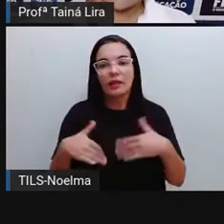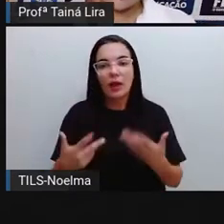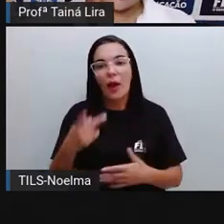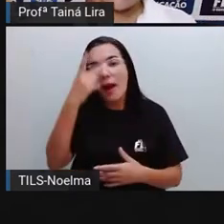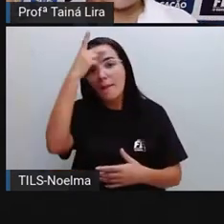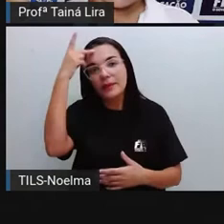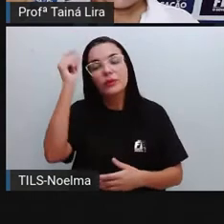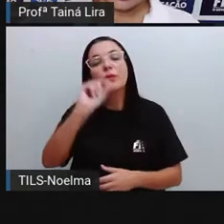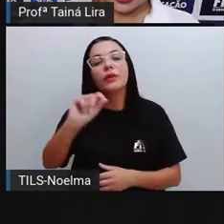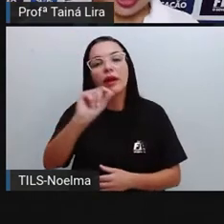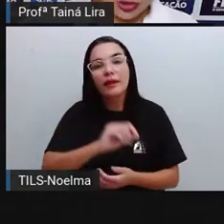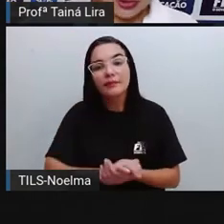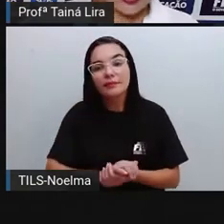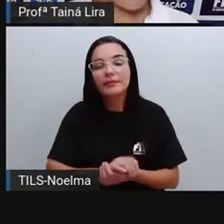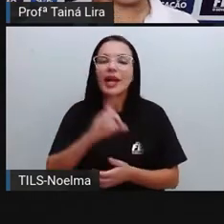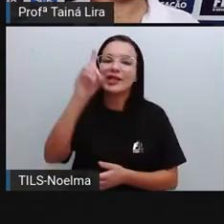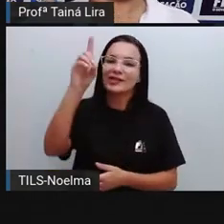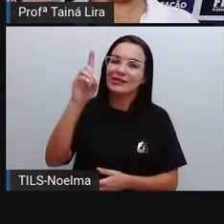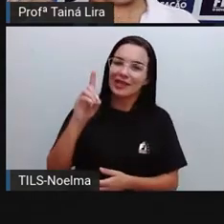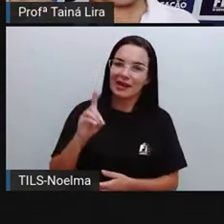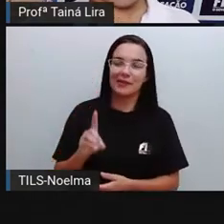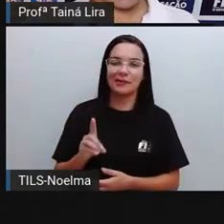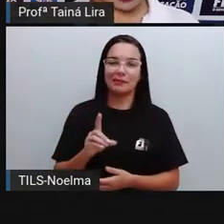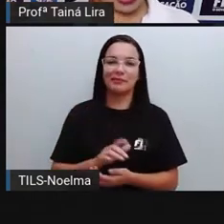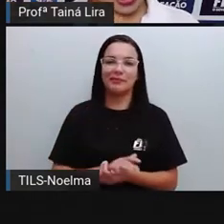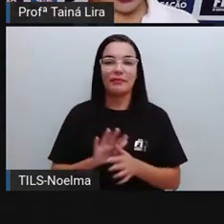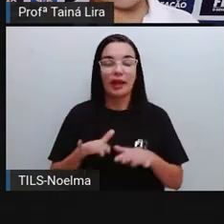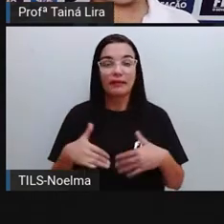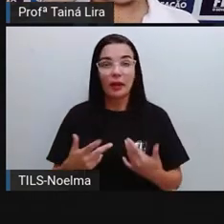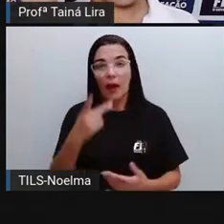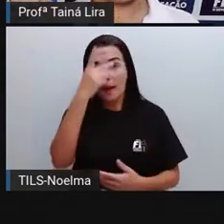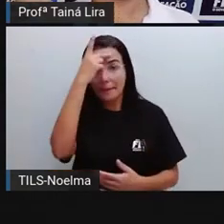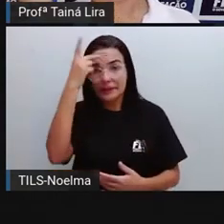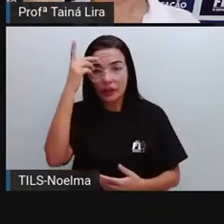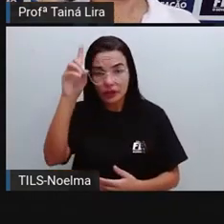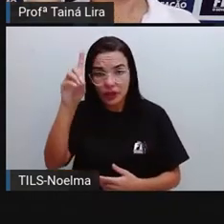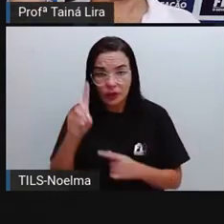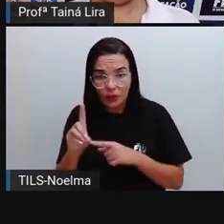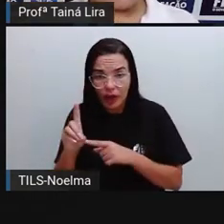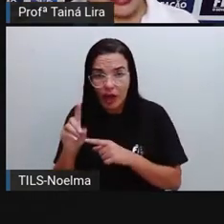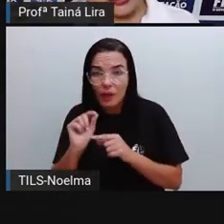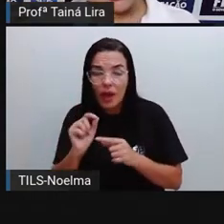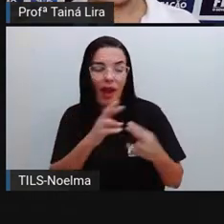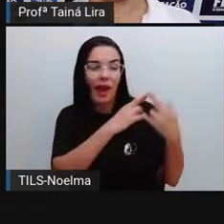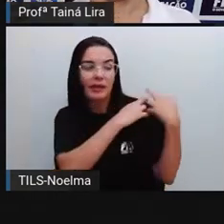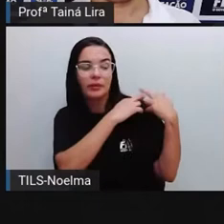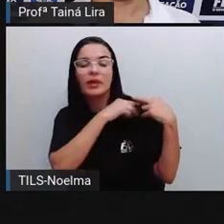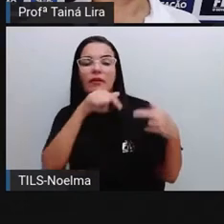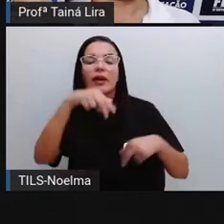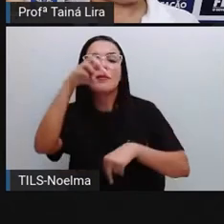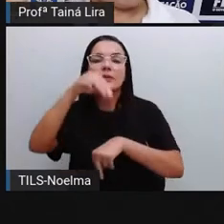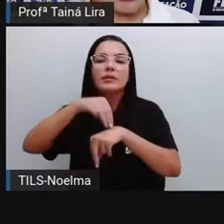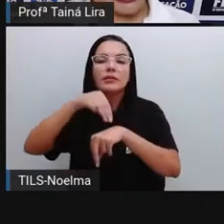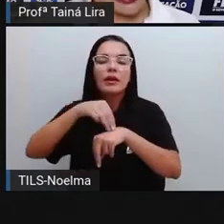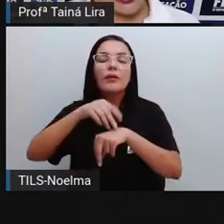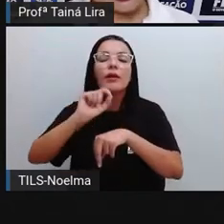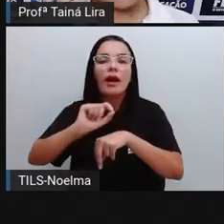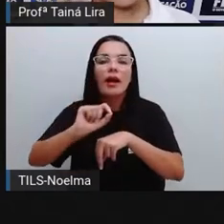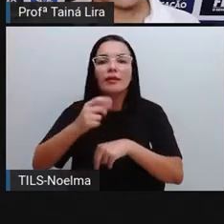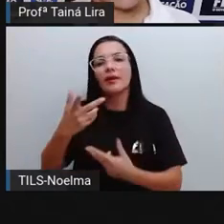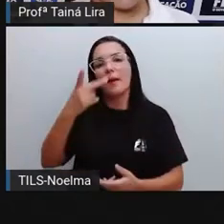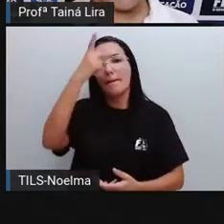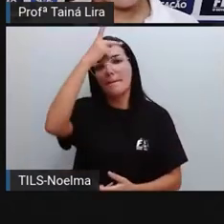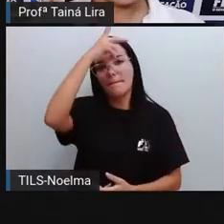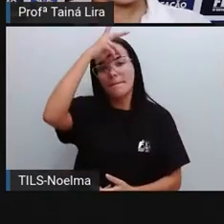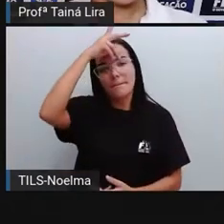pessoa é o gestor. Então, o gestor da cidade é o prefeito, é o vice-prefeito,